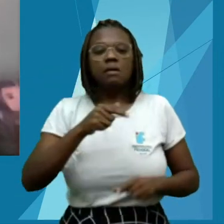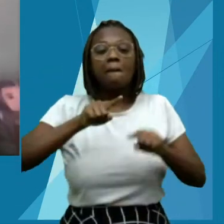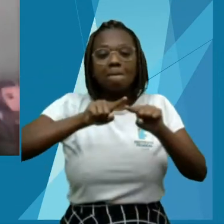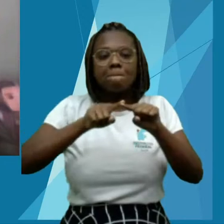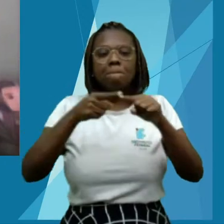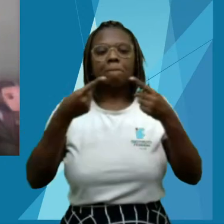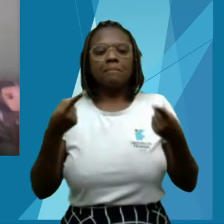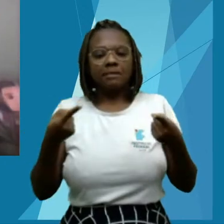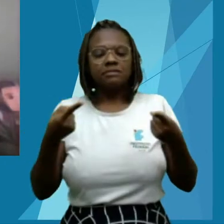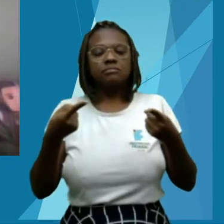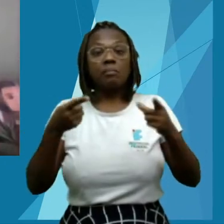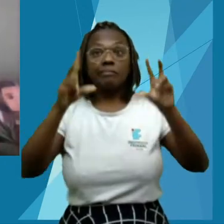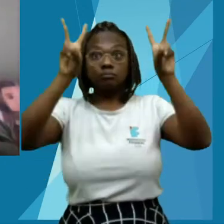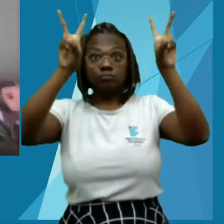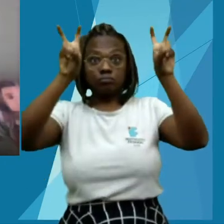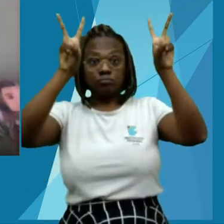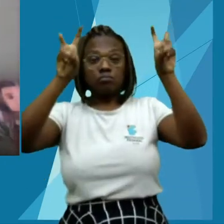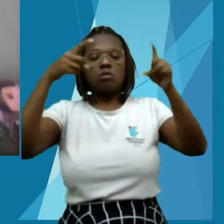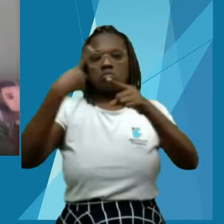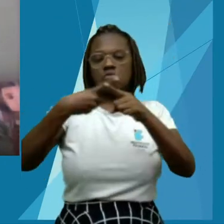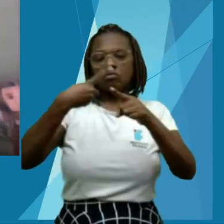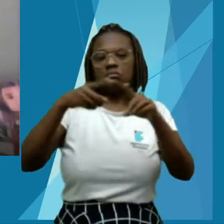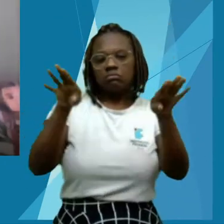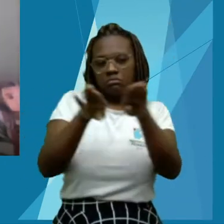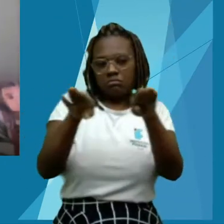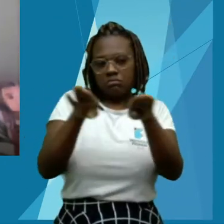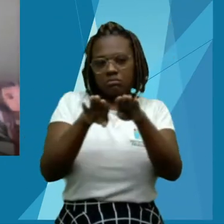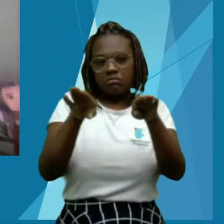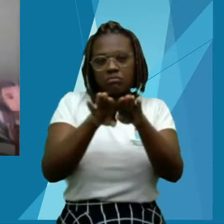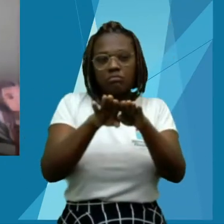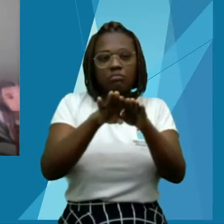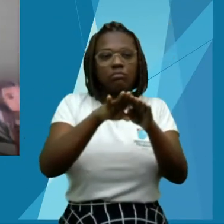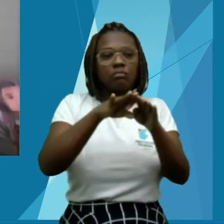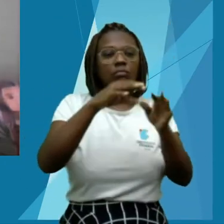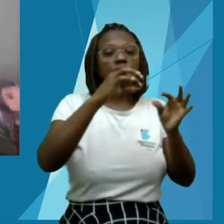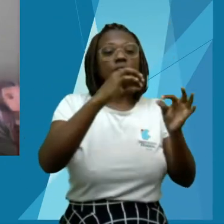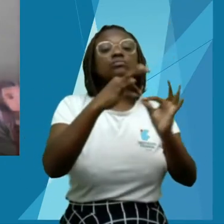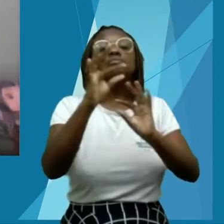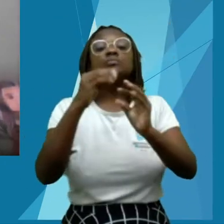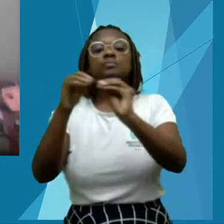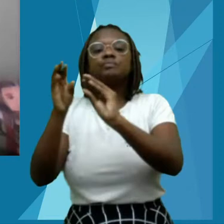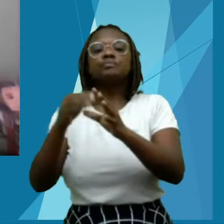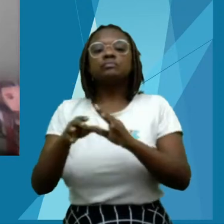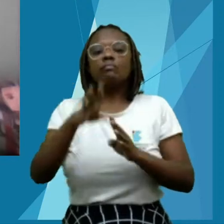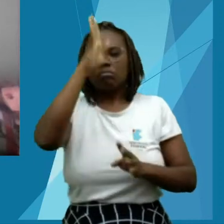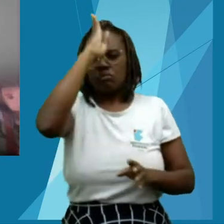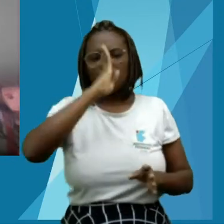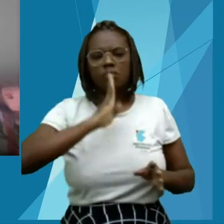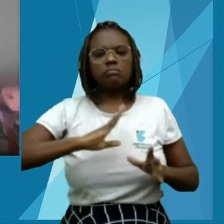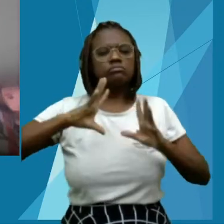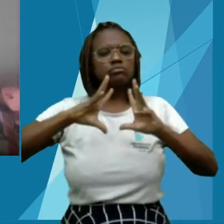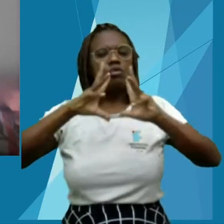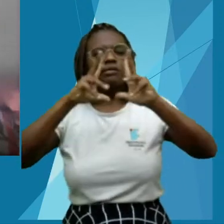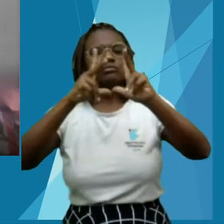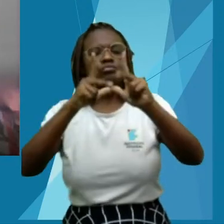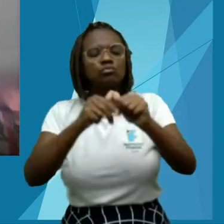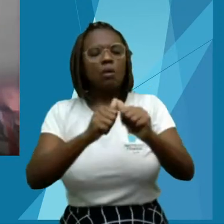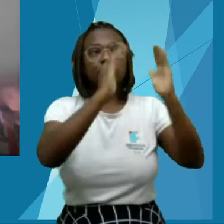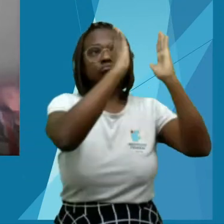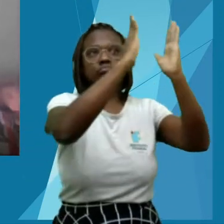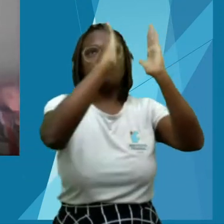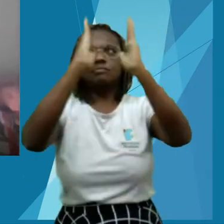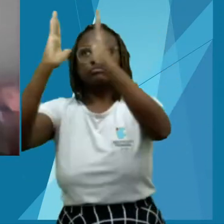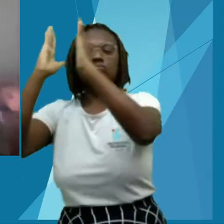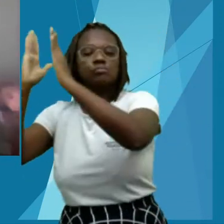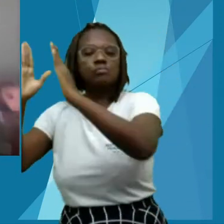pela sua temática, e porque também ela será distribuída gratuitamente para todas as bibliotecas do Instituto Federal